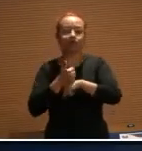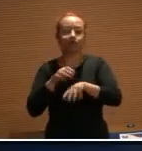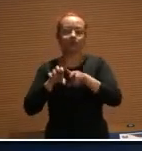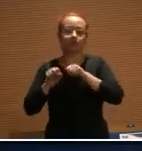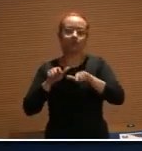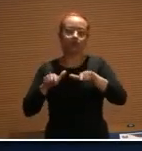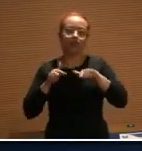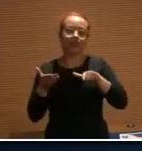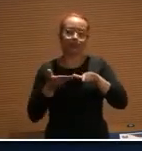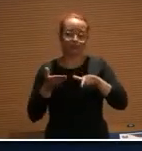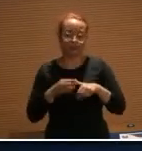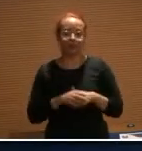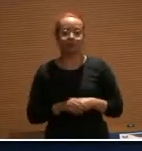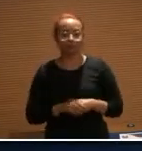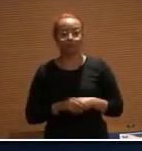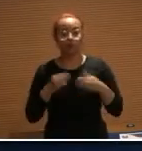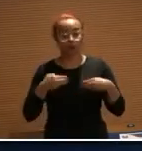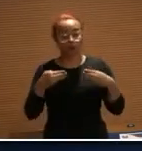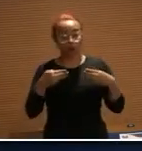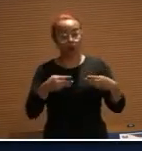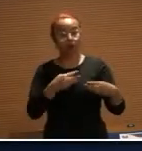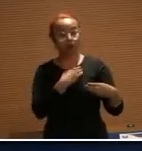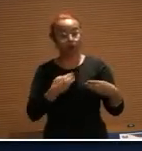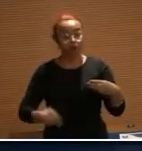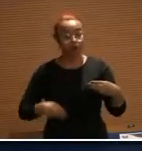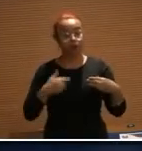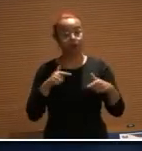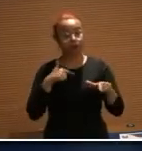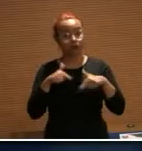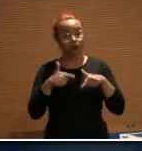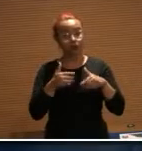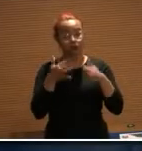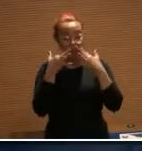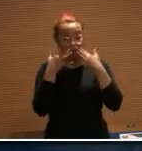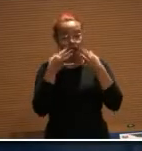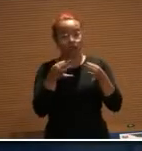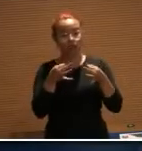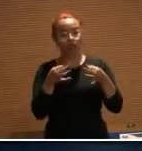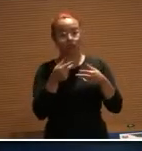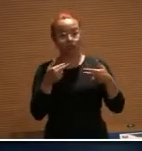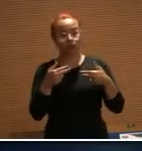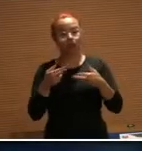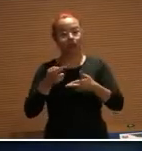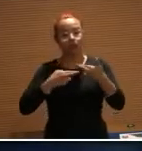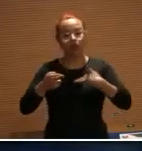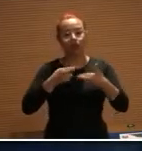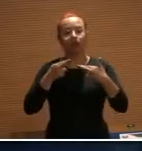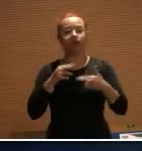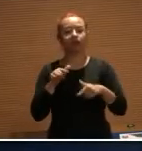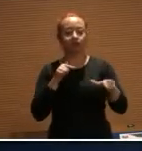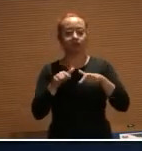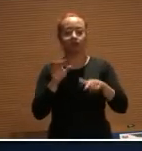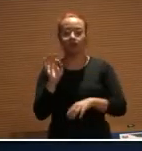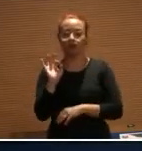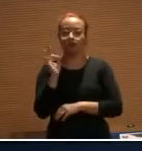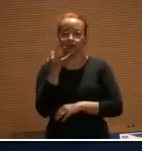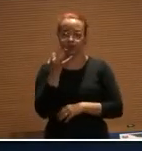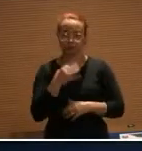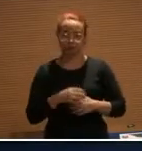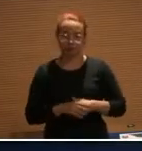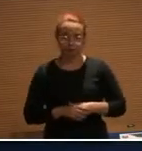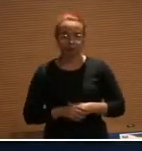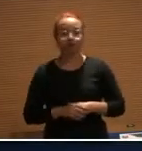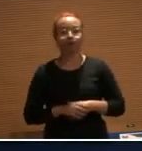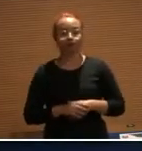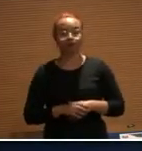sempre está atento a essas formas novas de contratação que possam configurar fraude em relação ao trabalho. Essa, inclusive, meta da